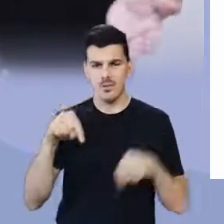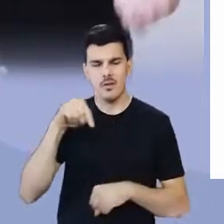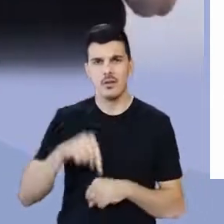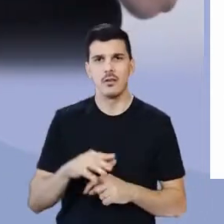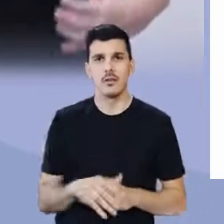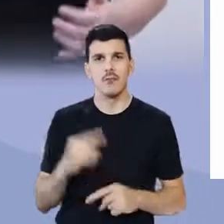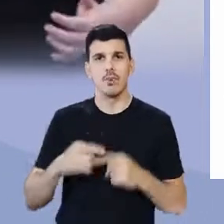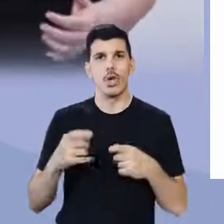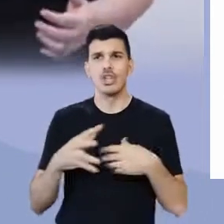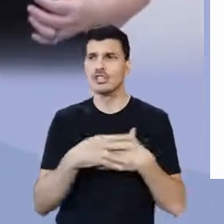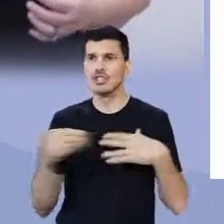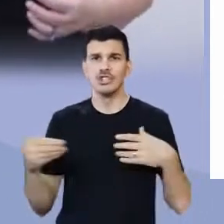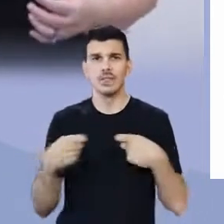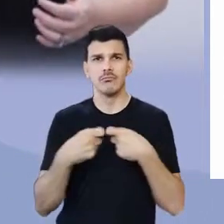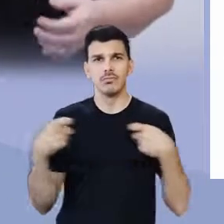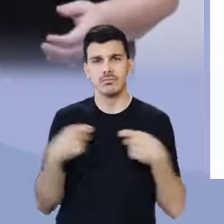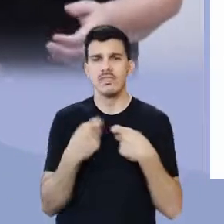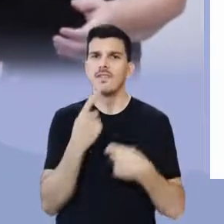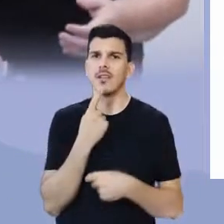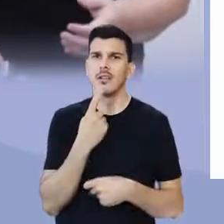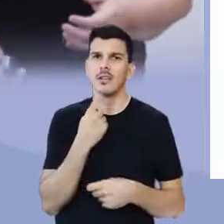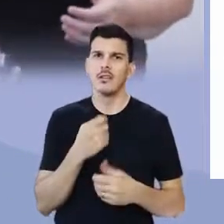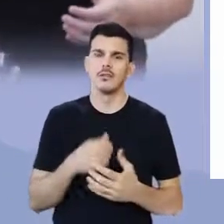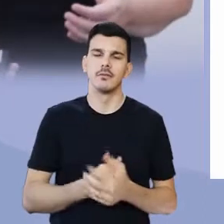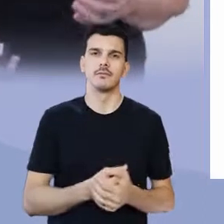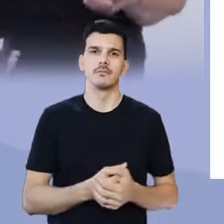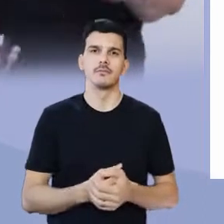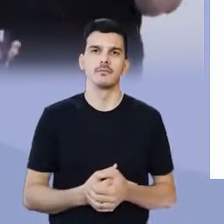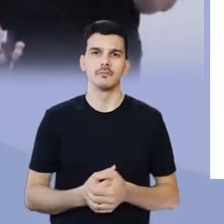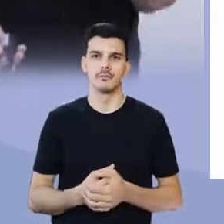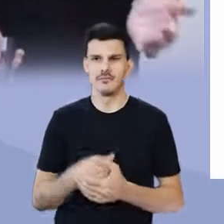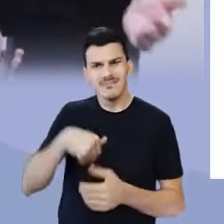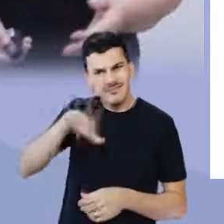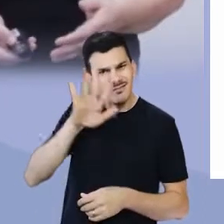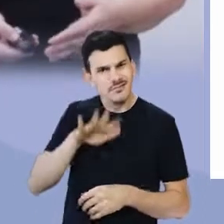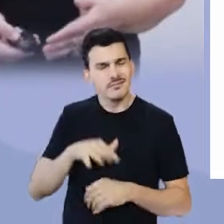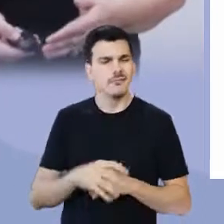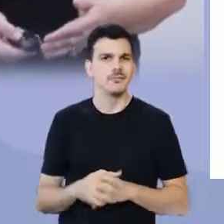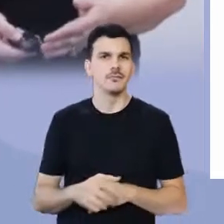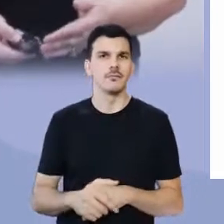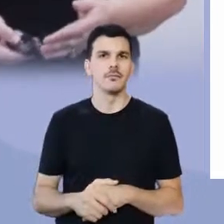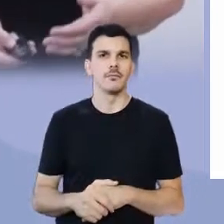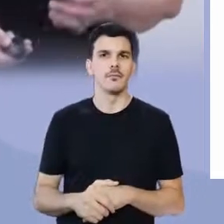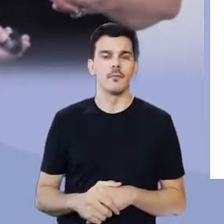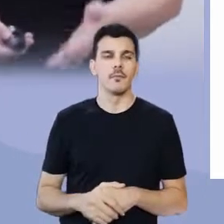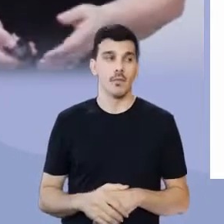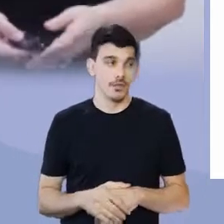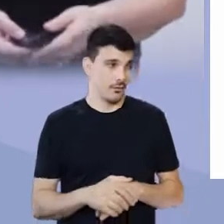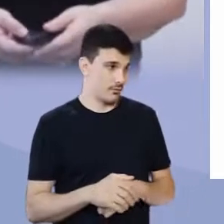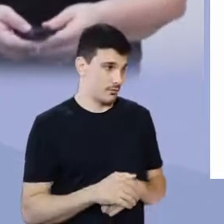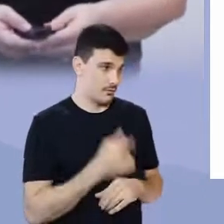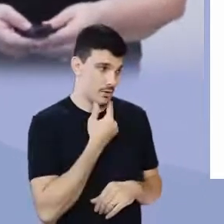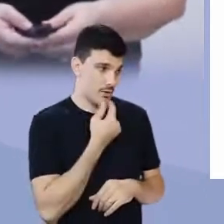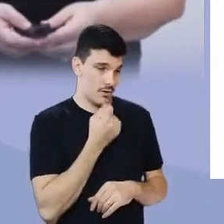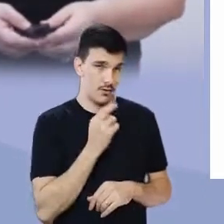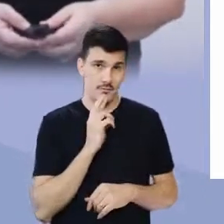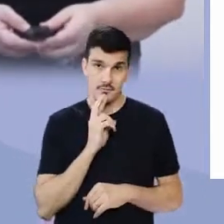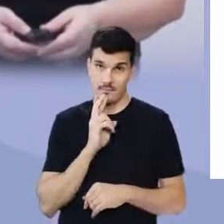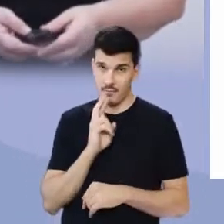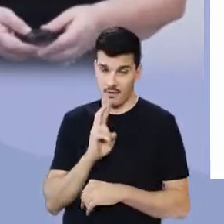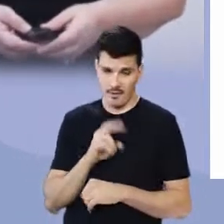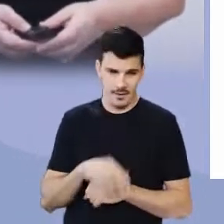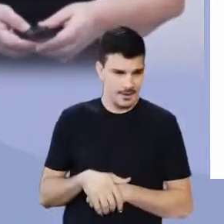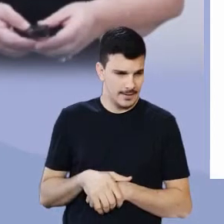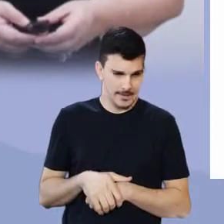Por que não tira essas meias vermelhas e as joga fora? E o menino das meias vermelhas